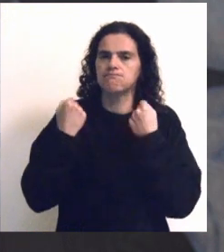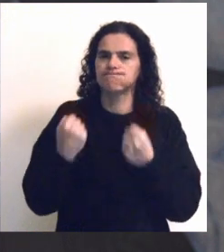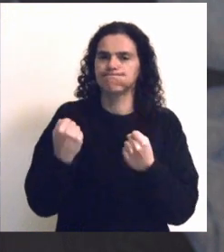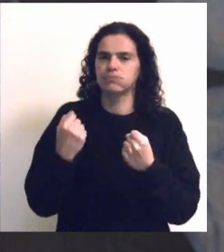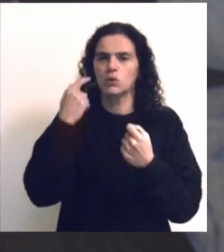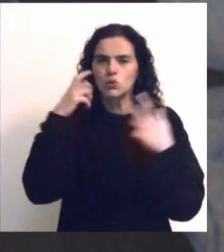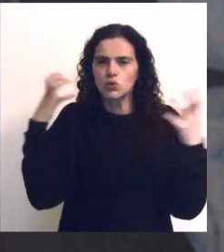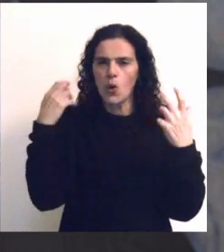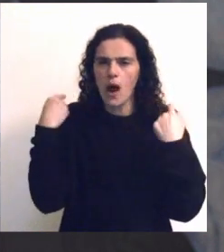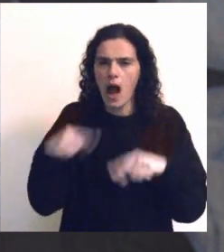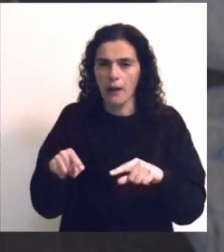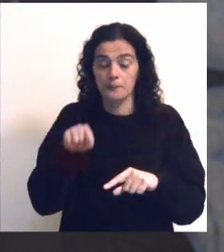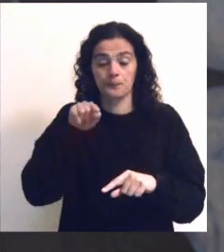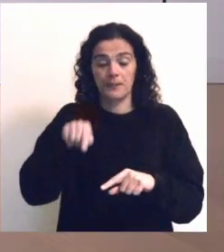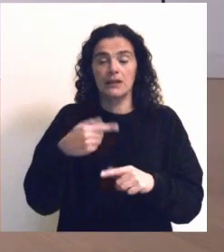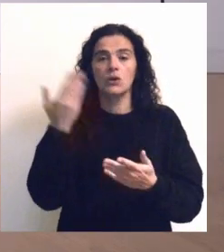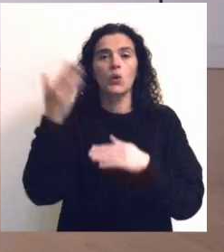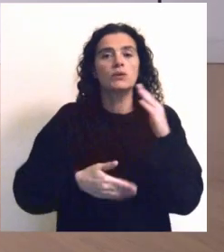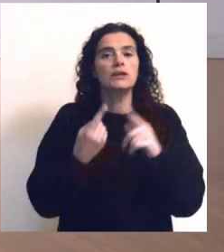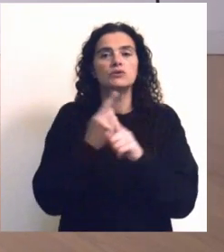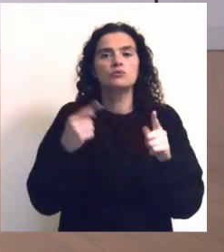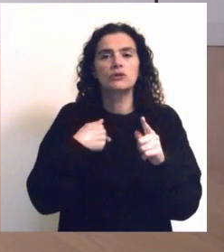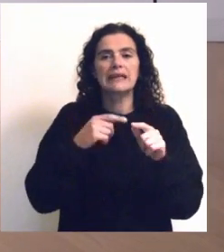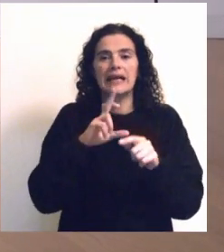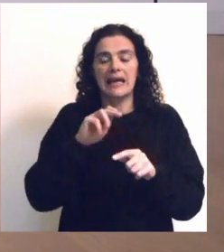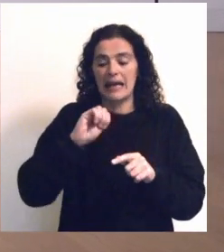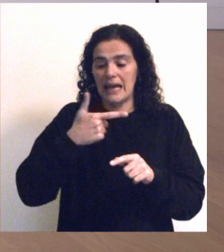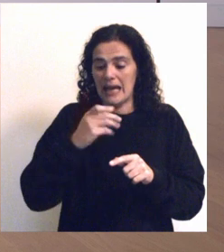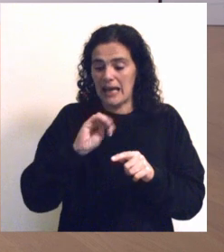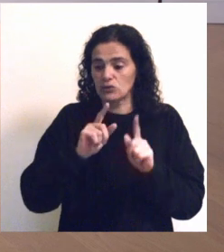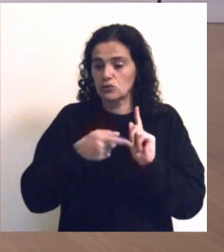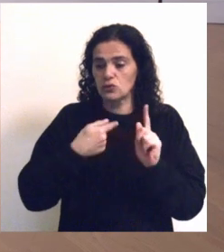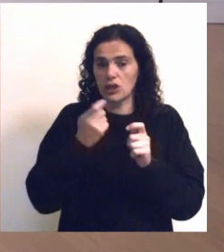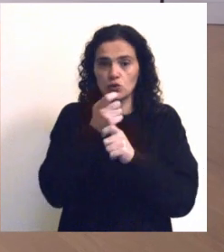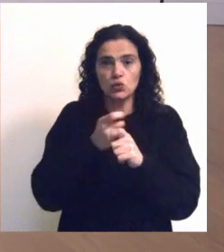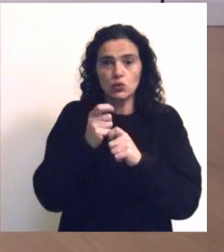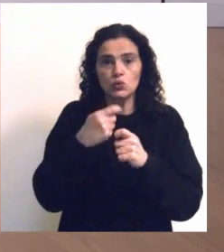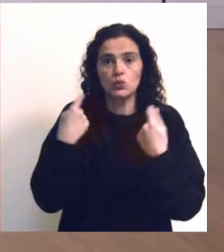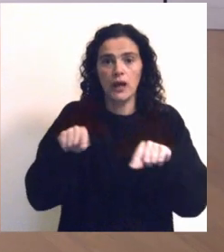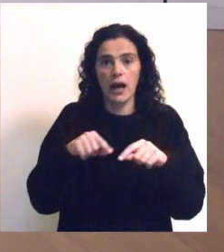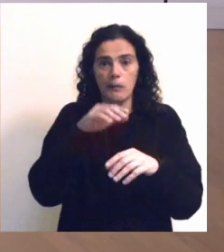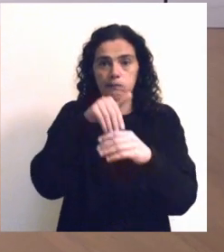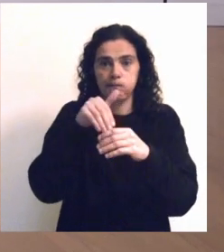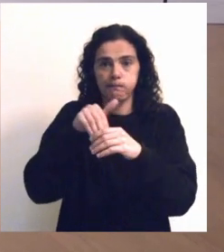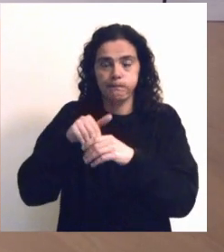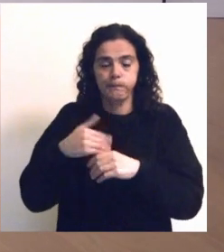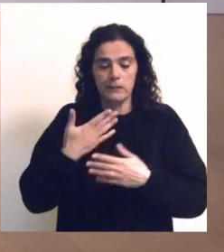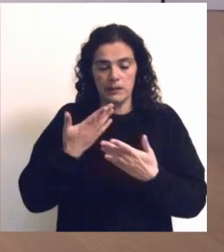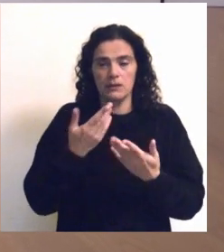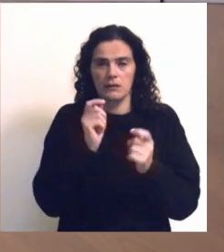forte presença do som. Isso acontece porque Rastos é justamente uma escultura constituída